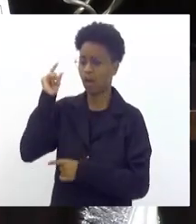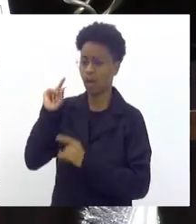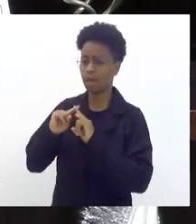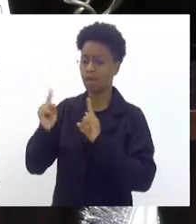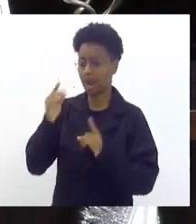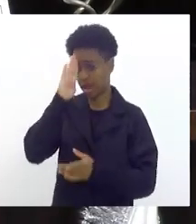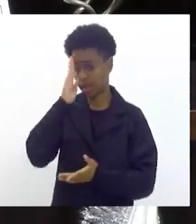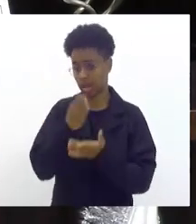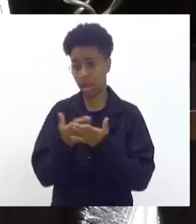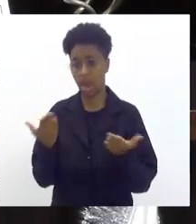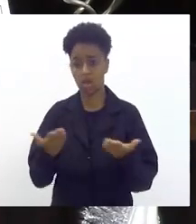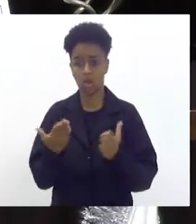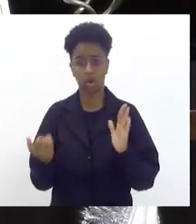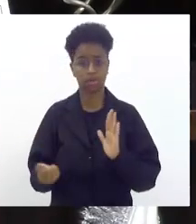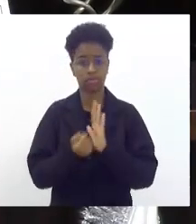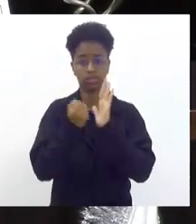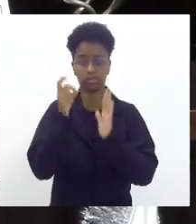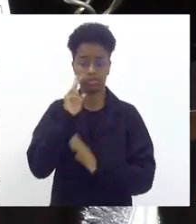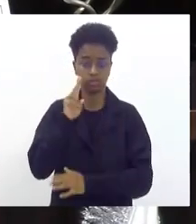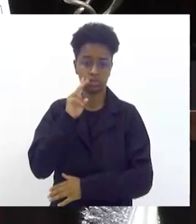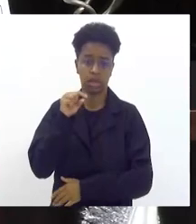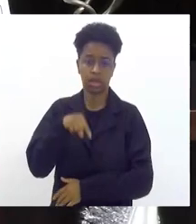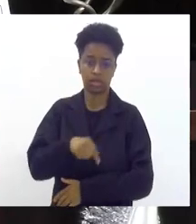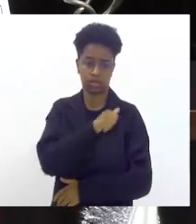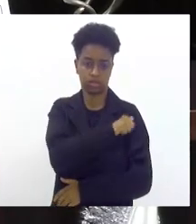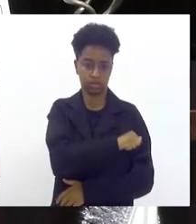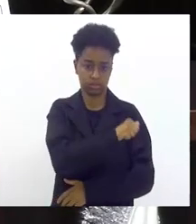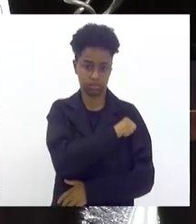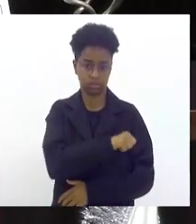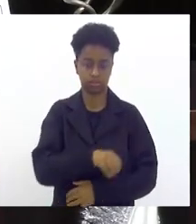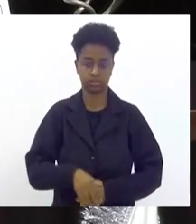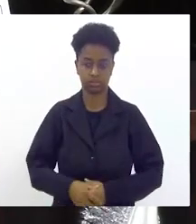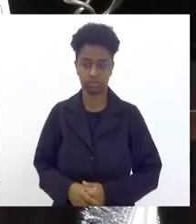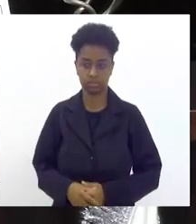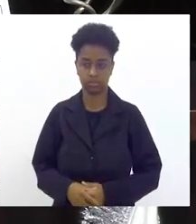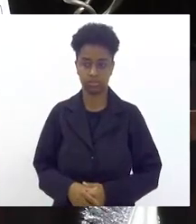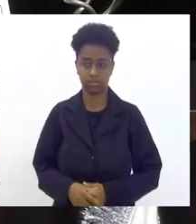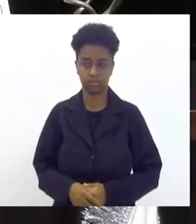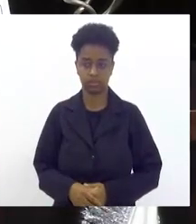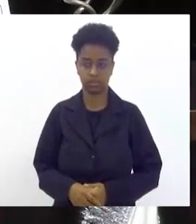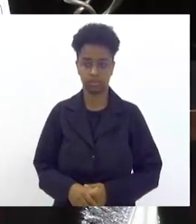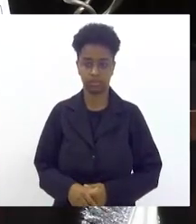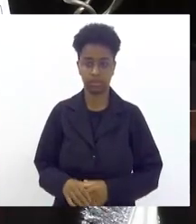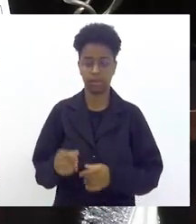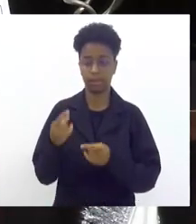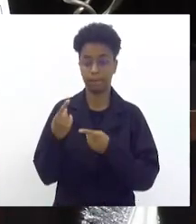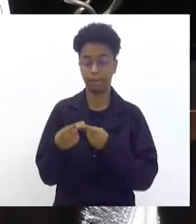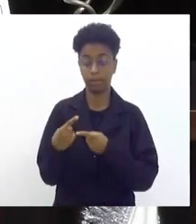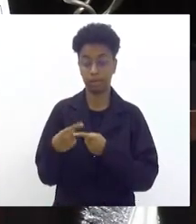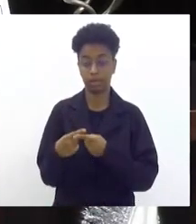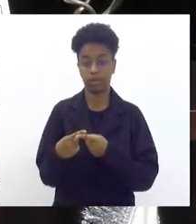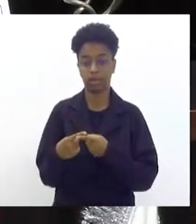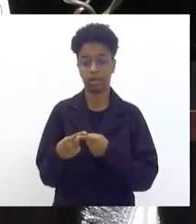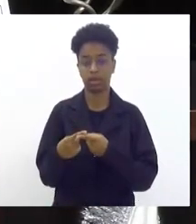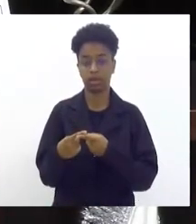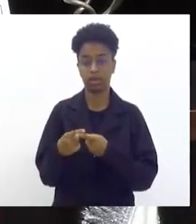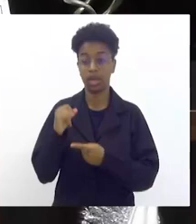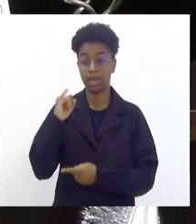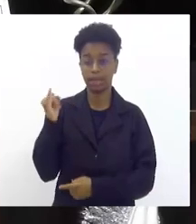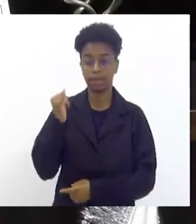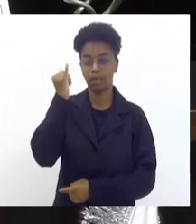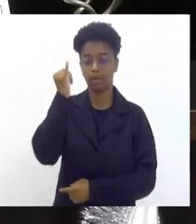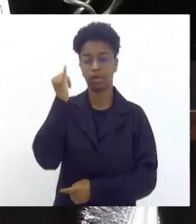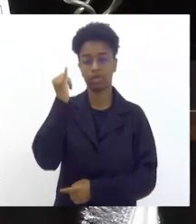momento é histórico para o estado do Rio de Janeiro porque é muito importante o